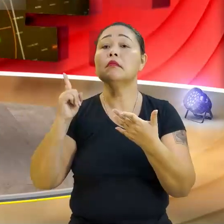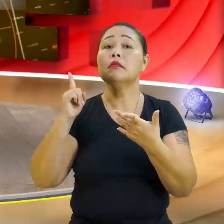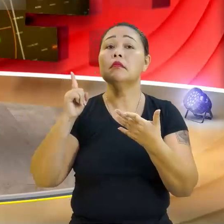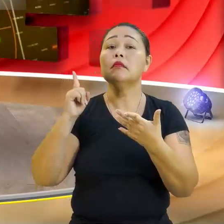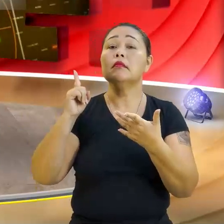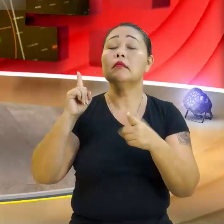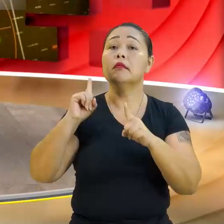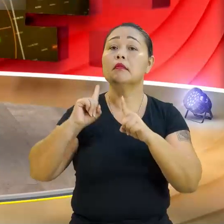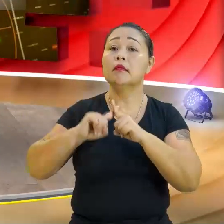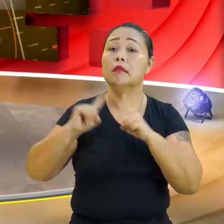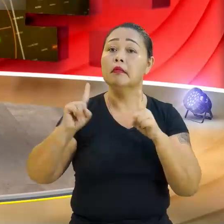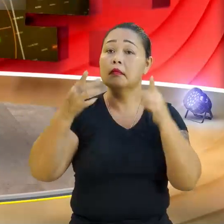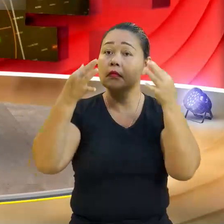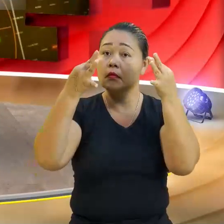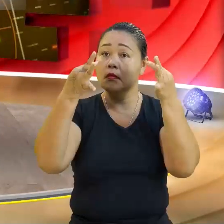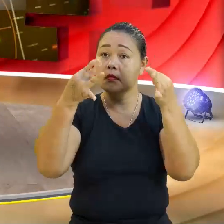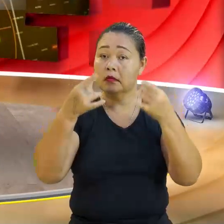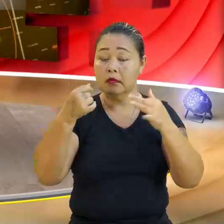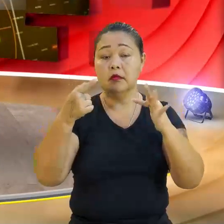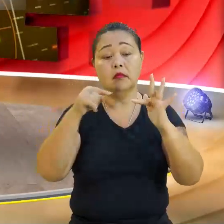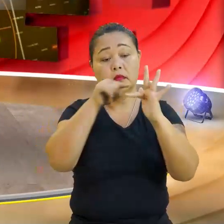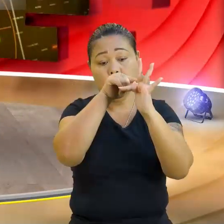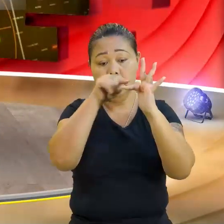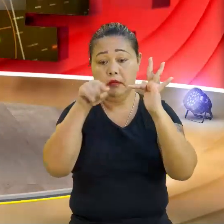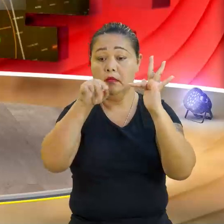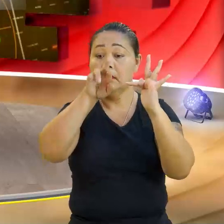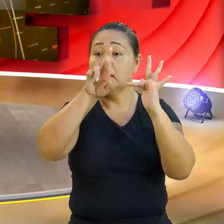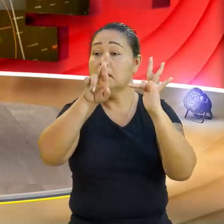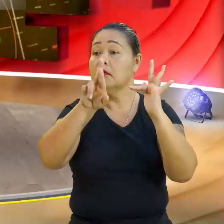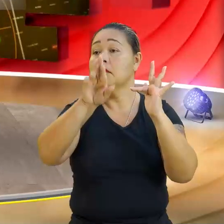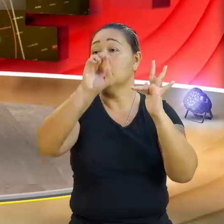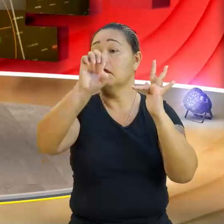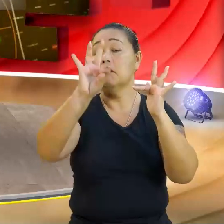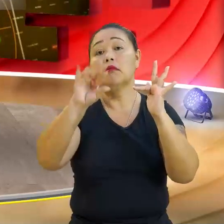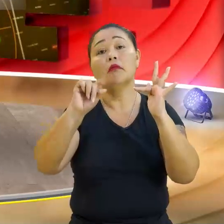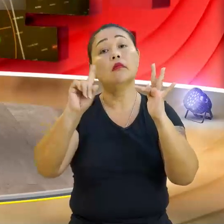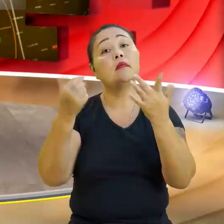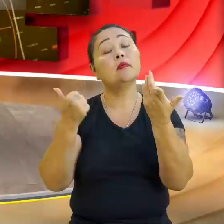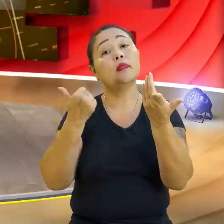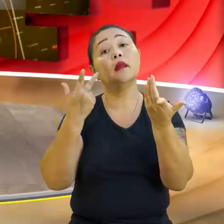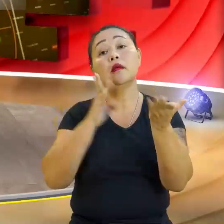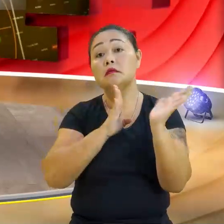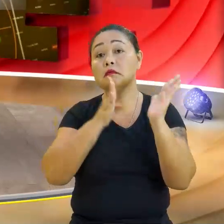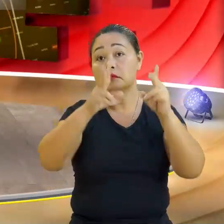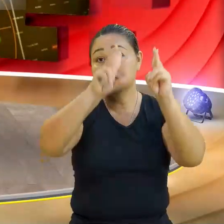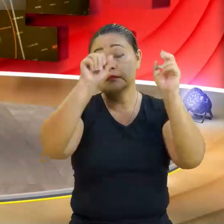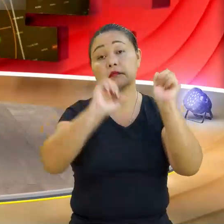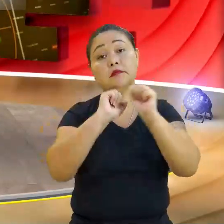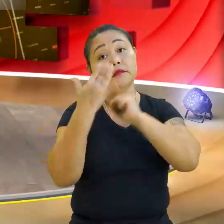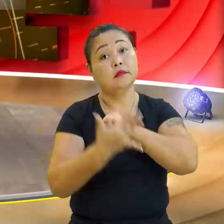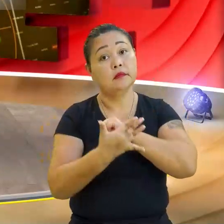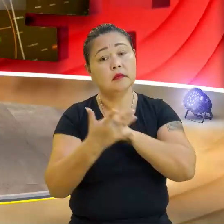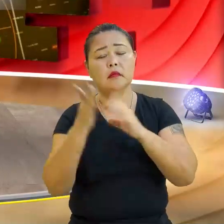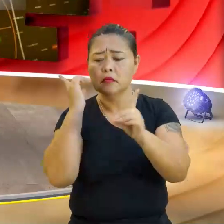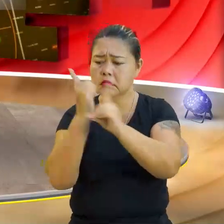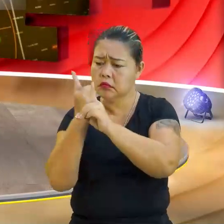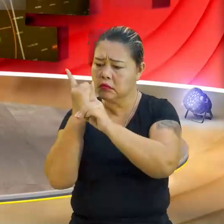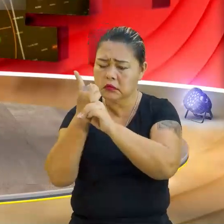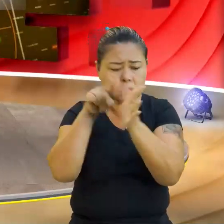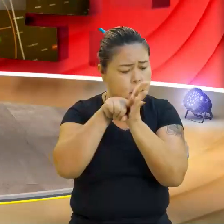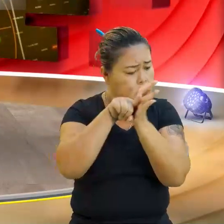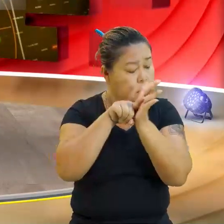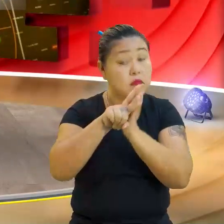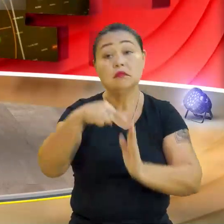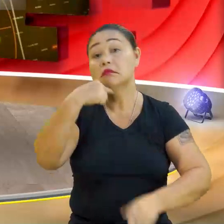Mas o nosso detalhe é analisar a reta. Na questão da COVID, nós não conseguimos encontrar. Até tentamos, não foi, procuramos, mas não